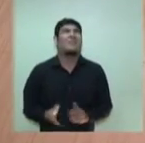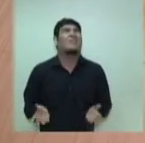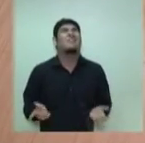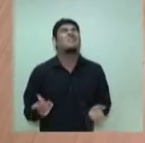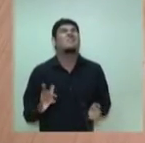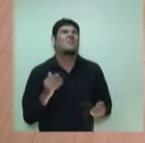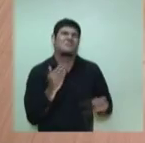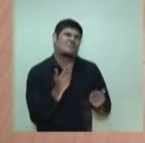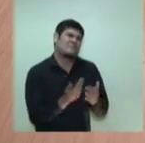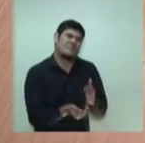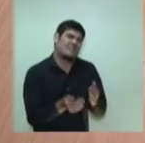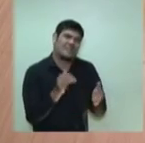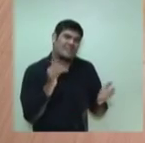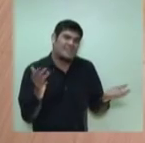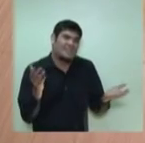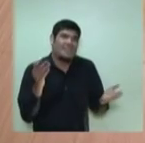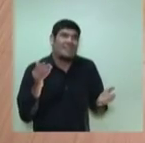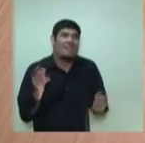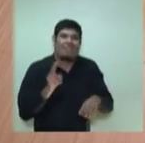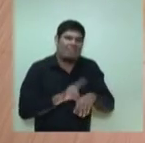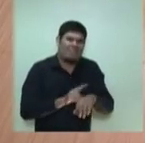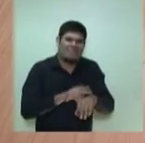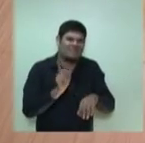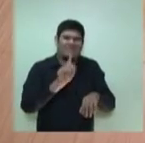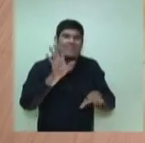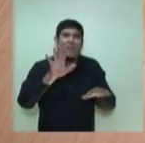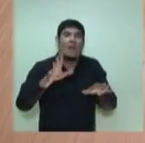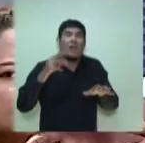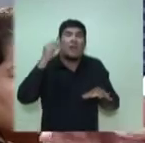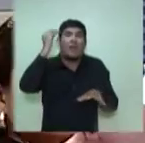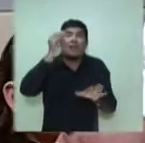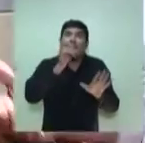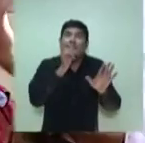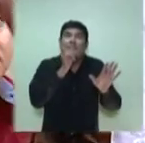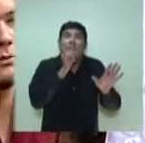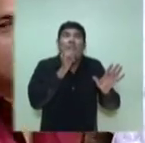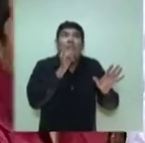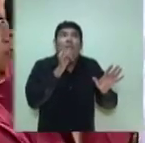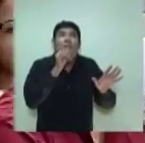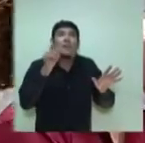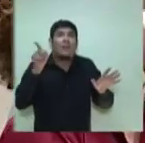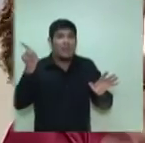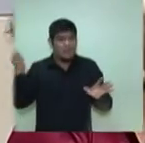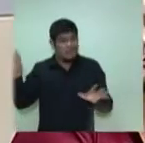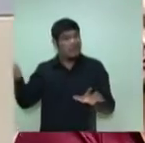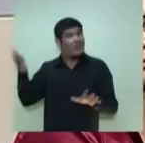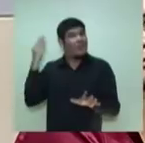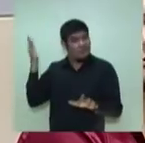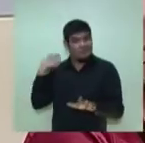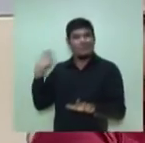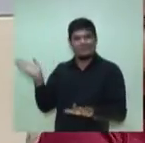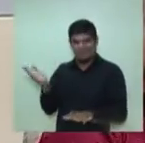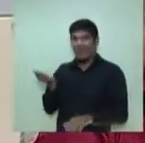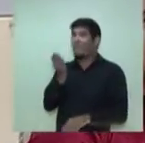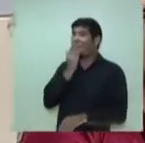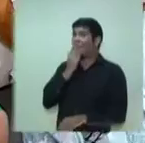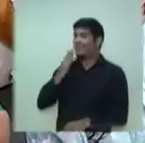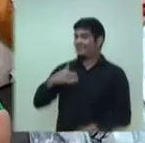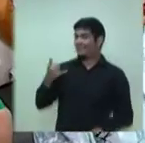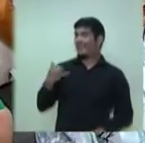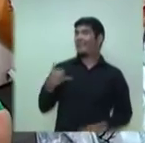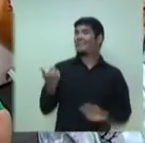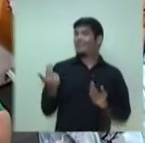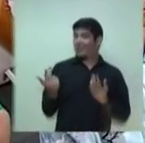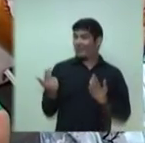gastar, Adriano, muita energia com essa questão da experiência. Poderia usar como exemplo o fato de que ele foi prefeito a primeira vez com a minha idade, mas isso deporia